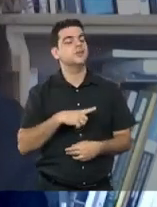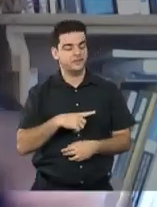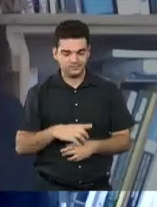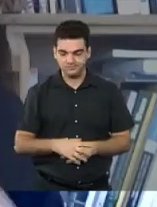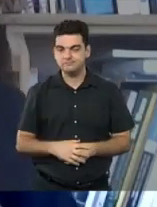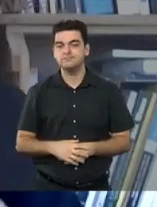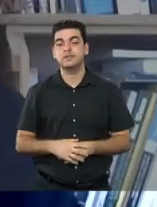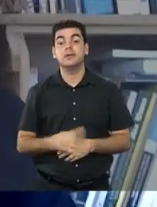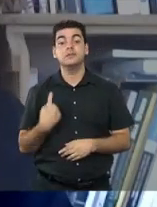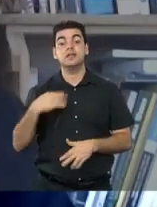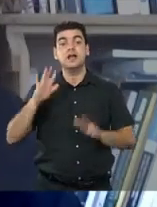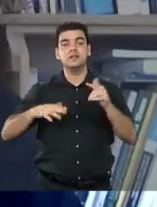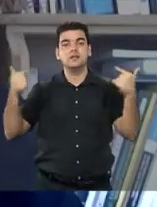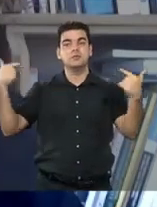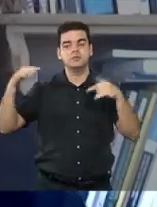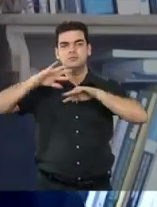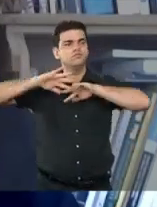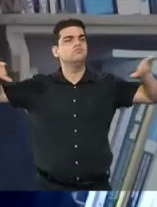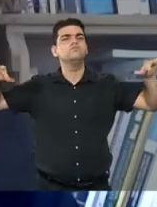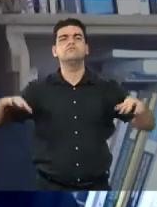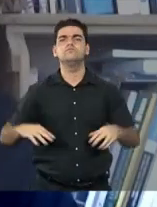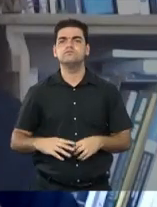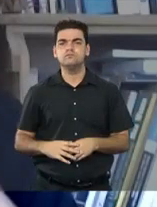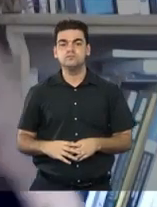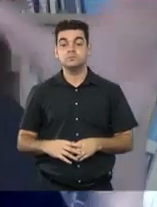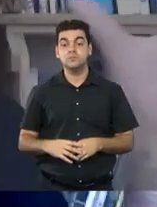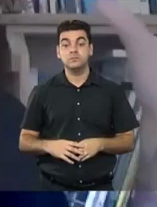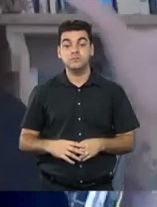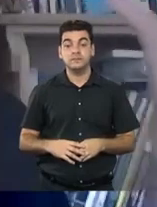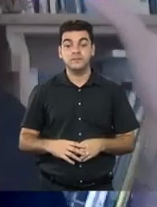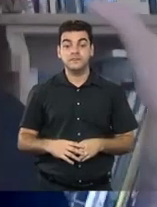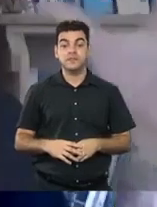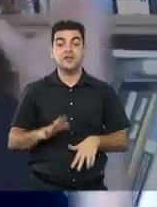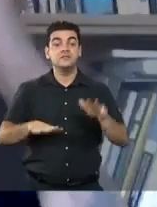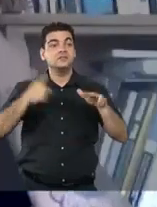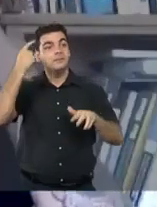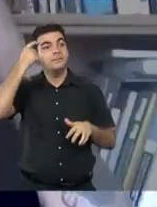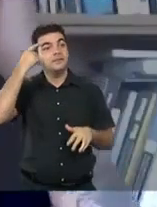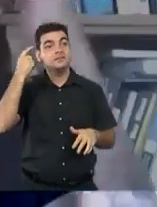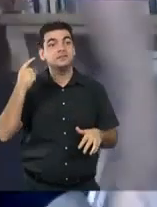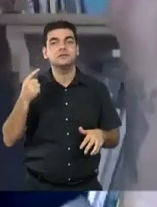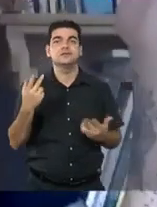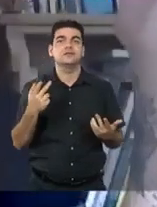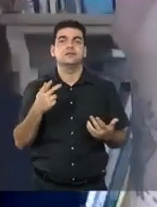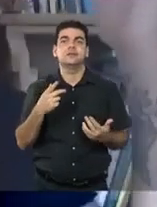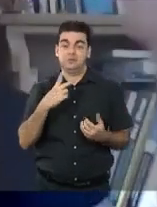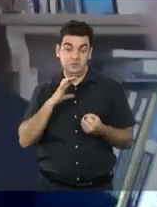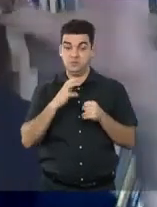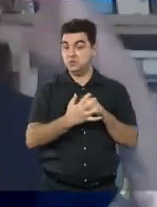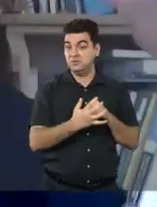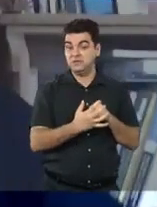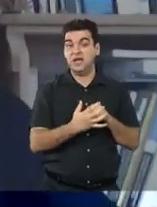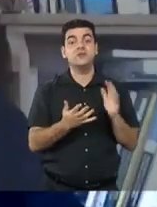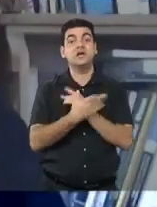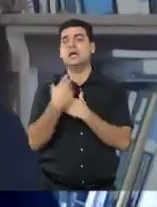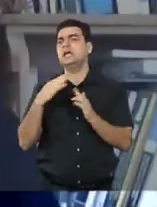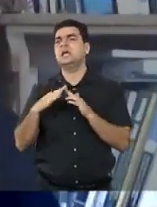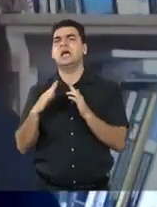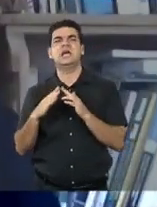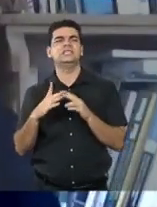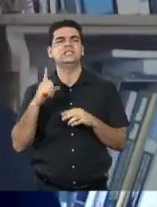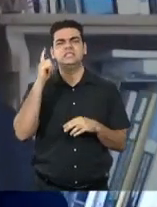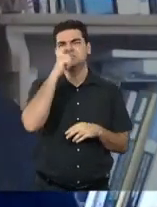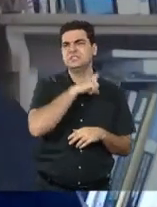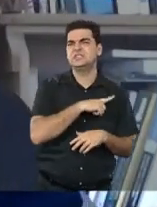Por isso que, quando está discutindo isolamento social, todo mundo está sofrendo, sofrendo psicológica, sofrendo psicológico com